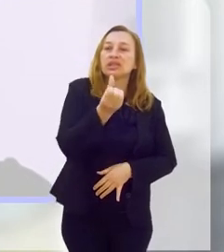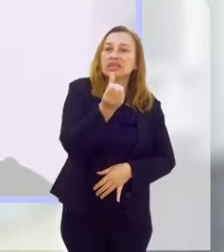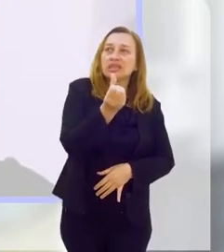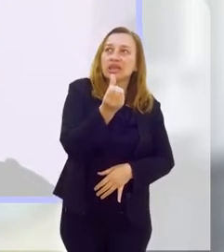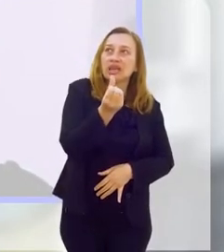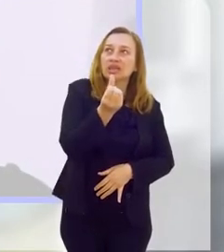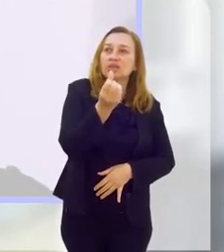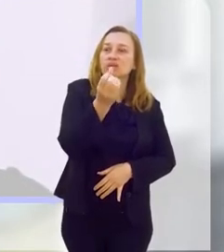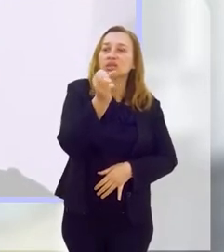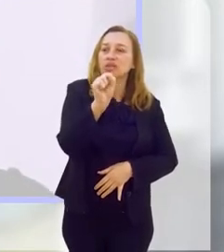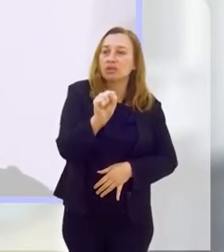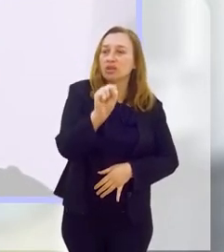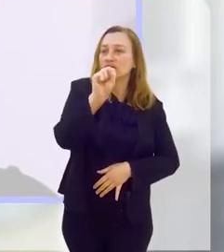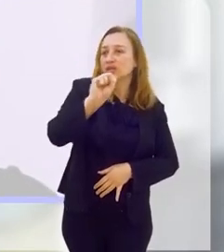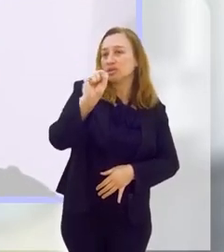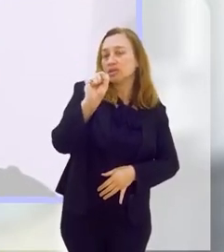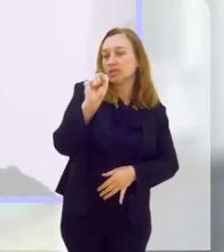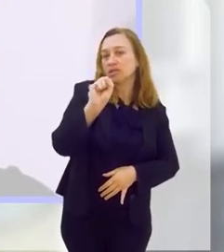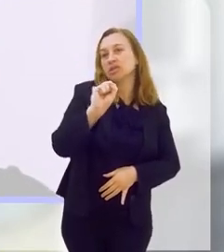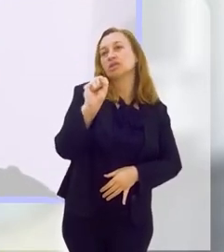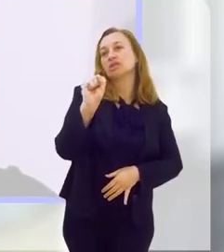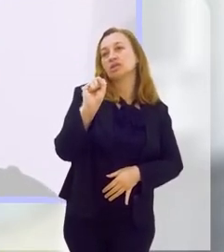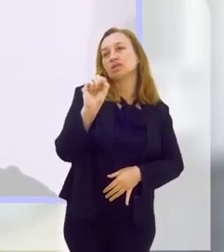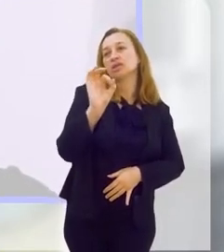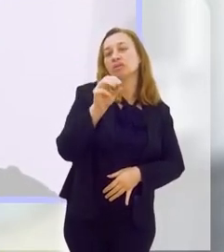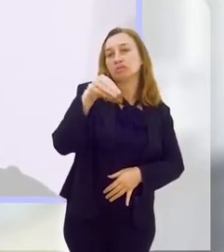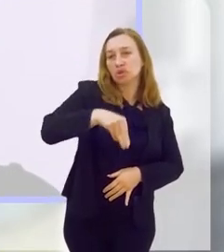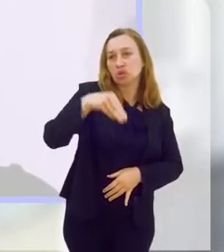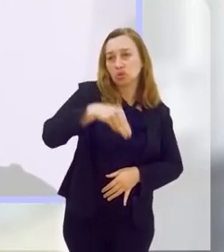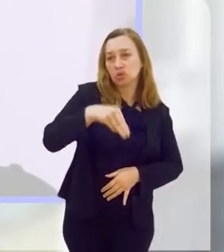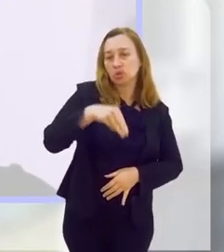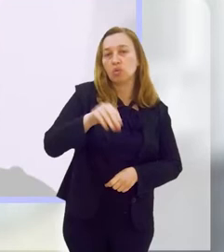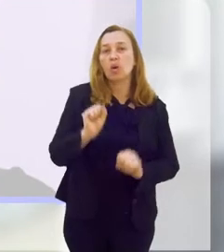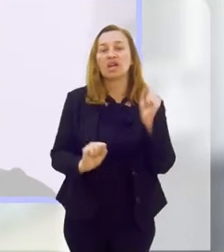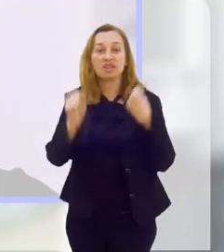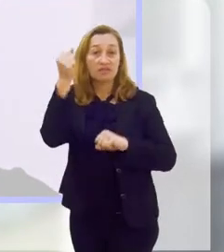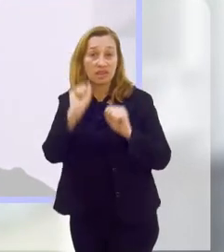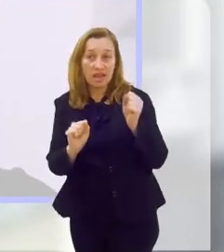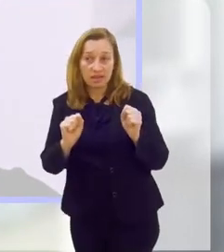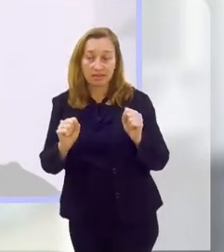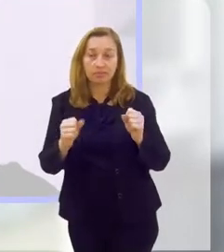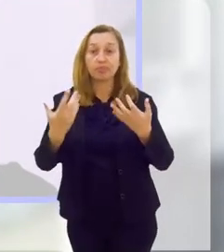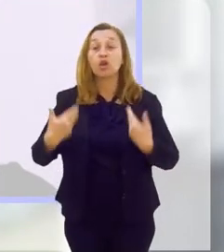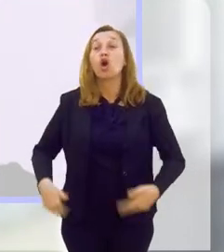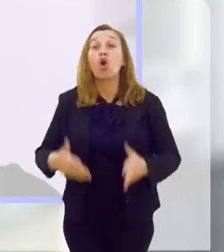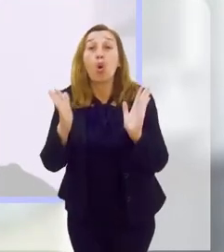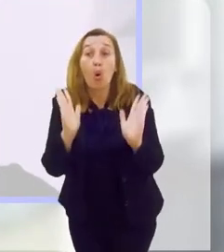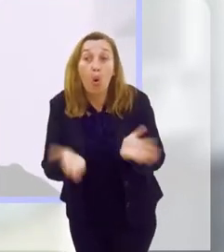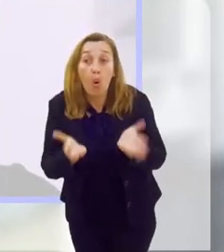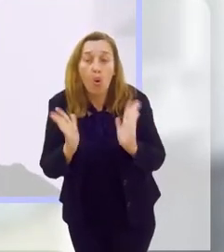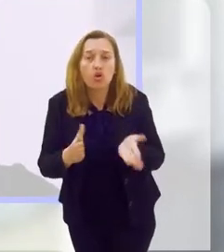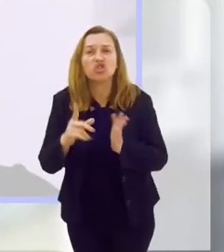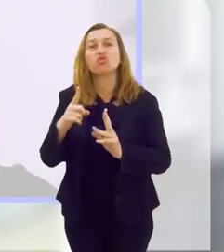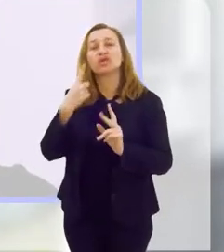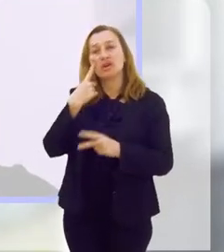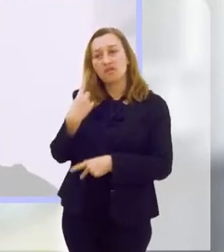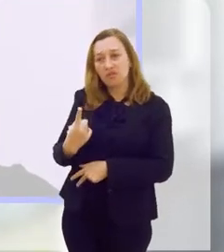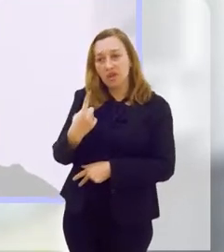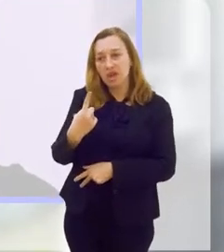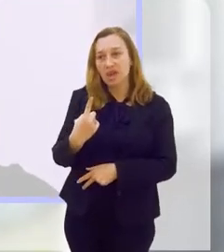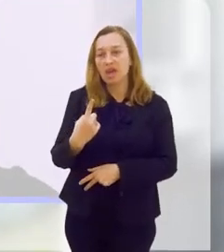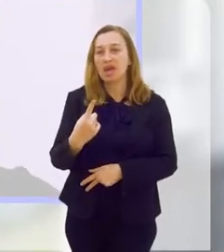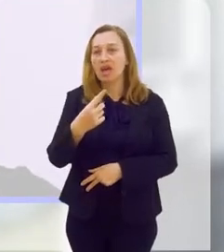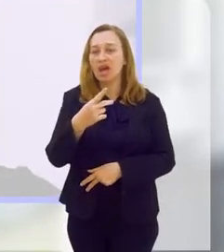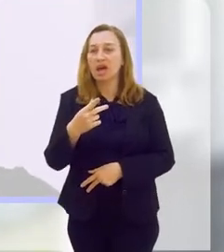minutos semanais de atividade física. Hoje, você vê